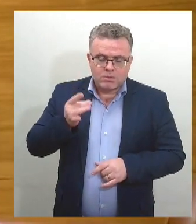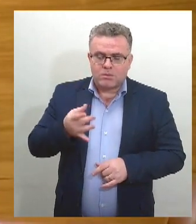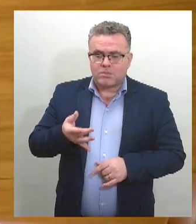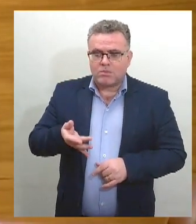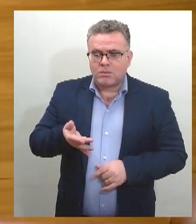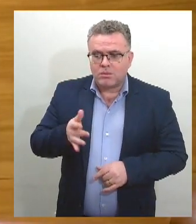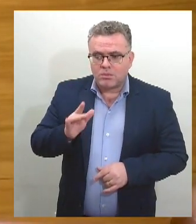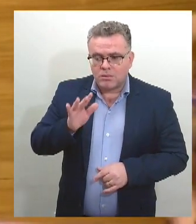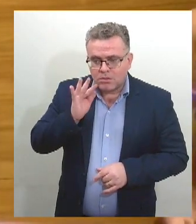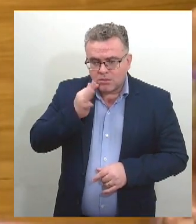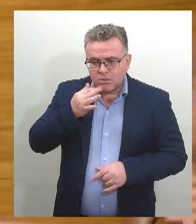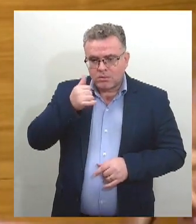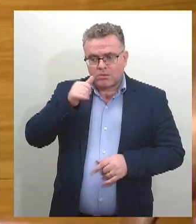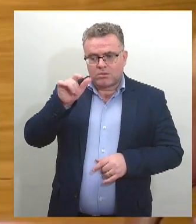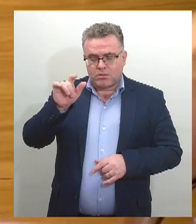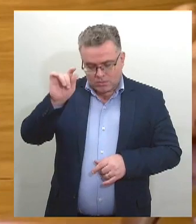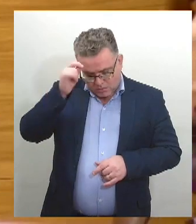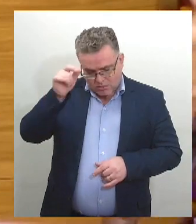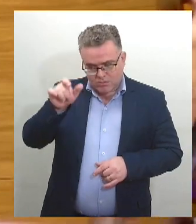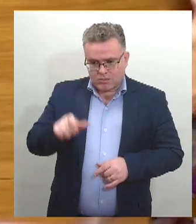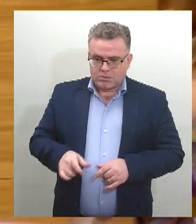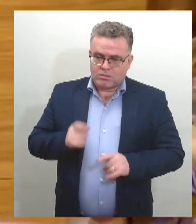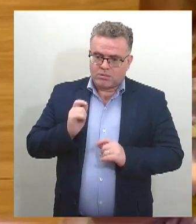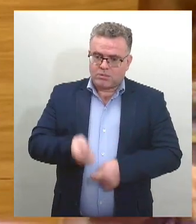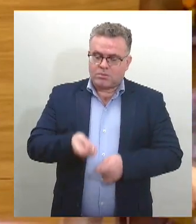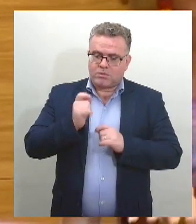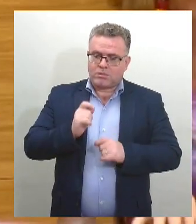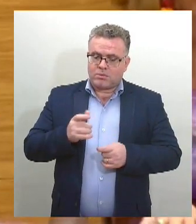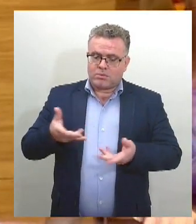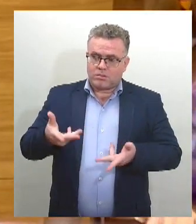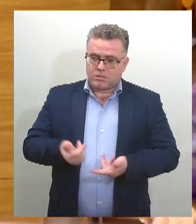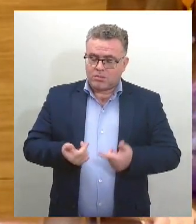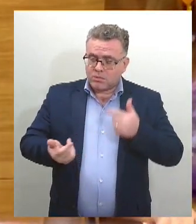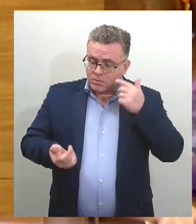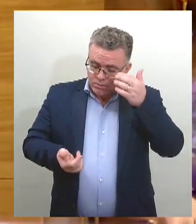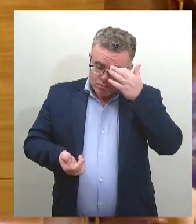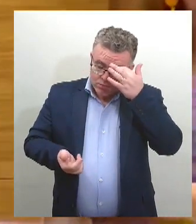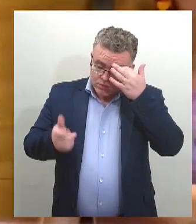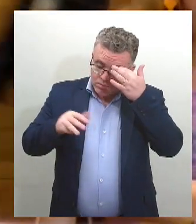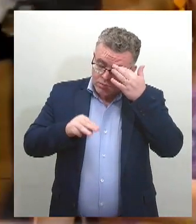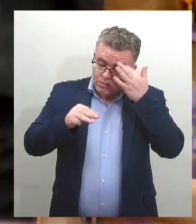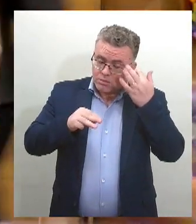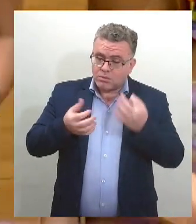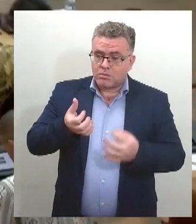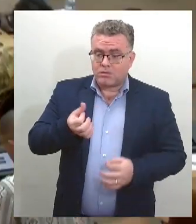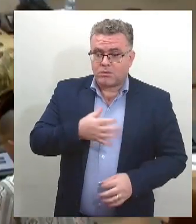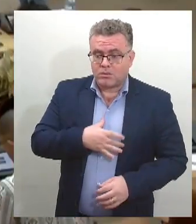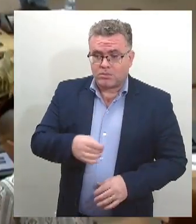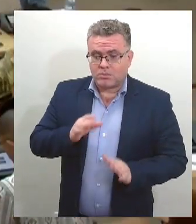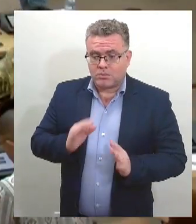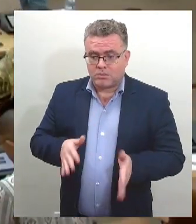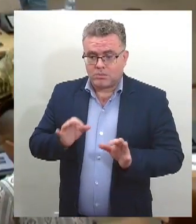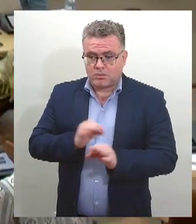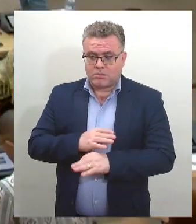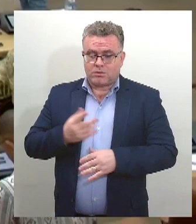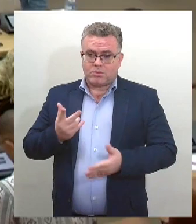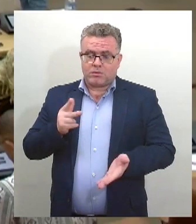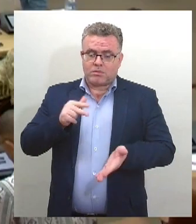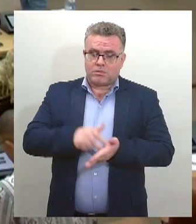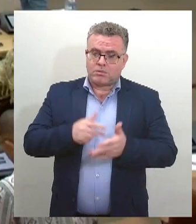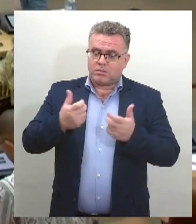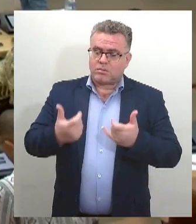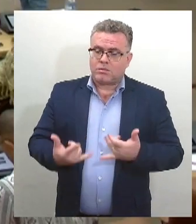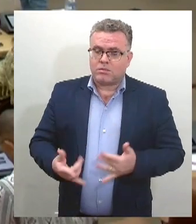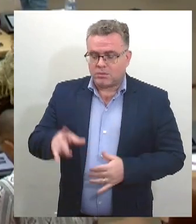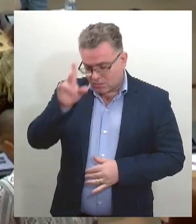extrativista, pescadora, feminista e mãe de seis filhos, veio falar sobre sua história e